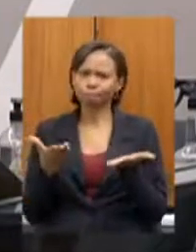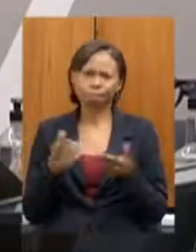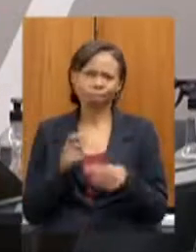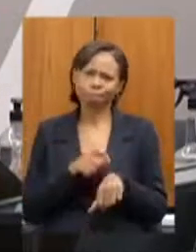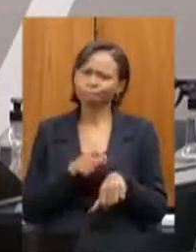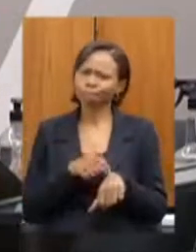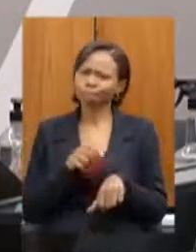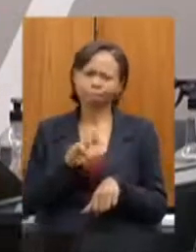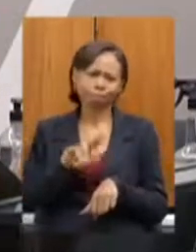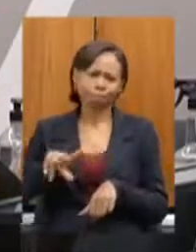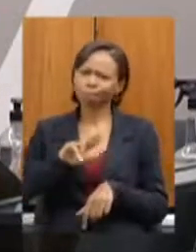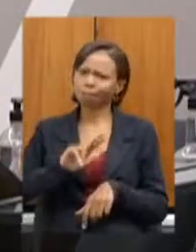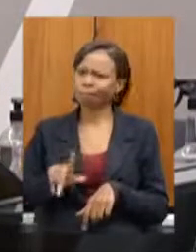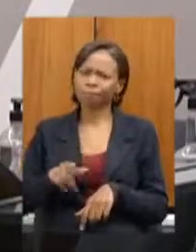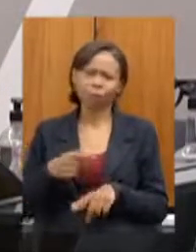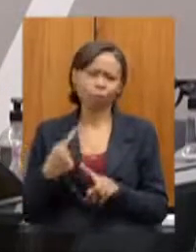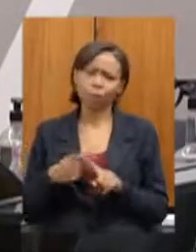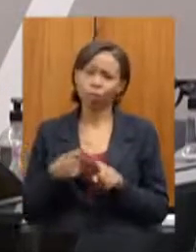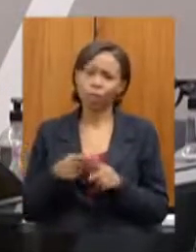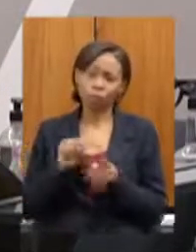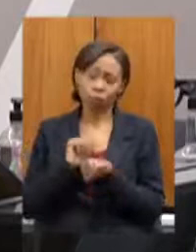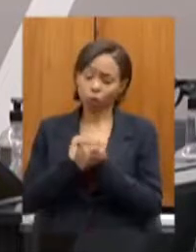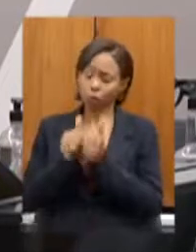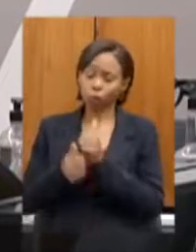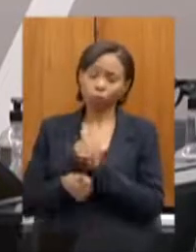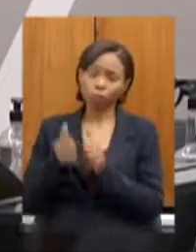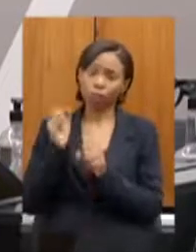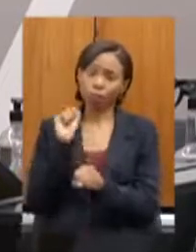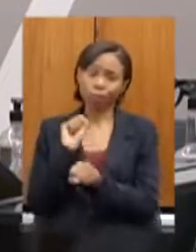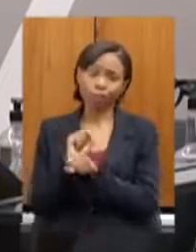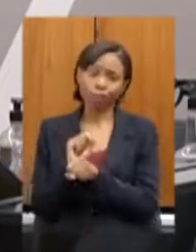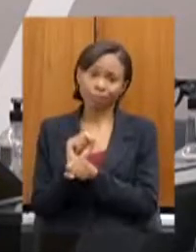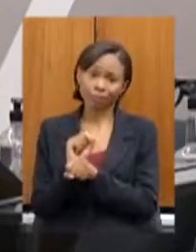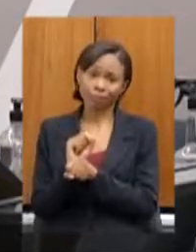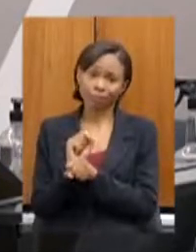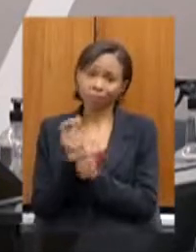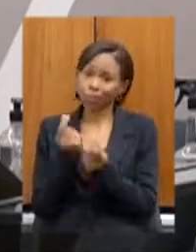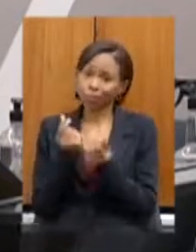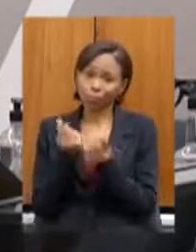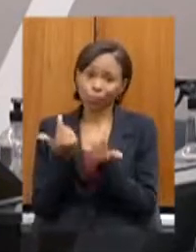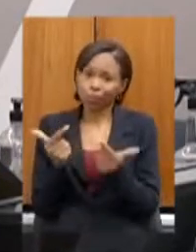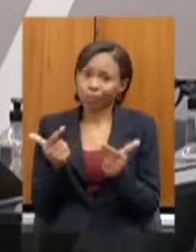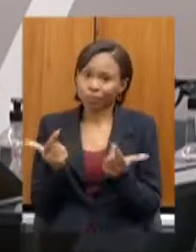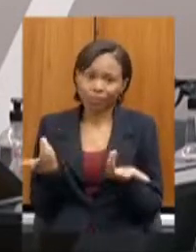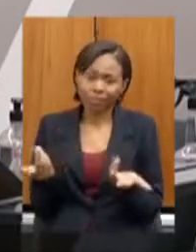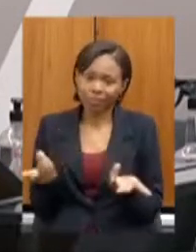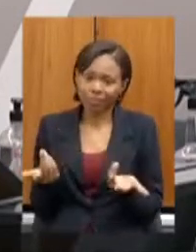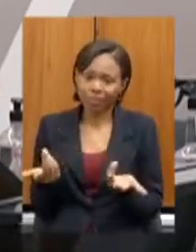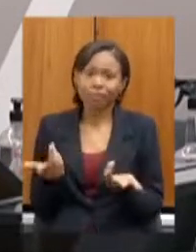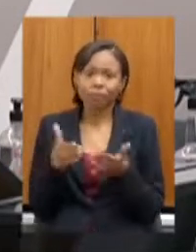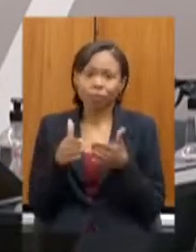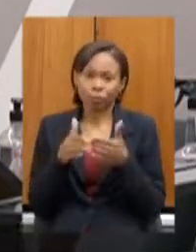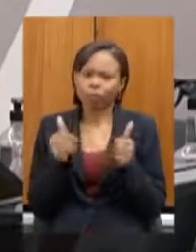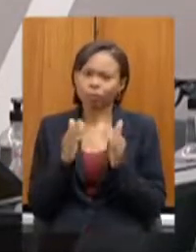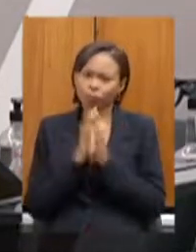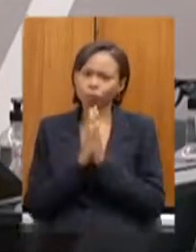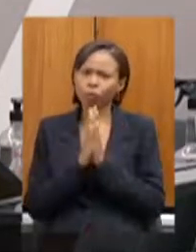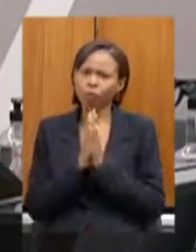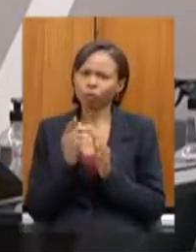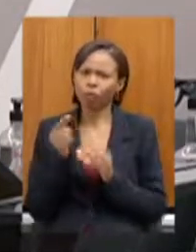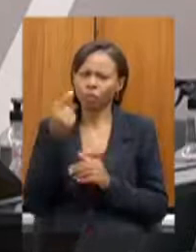as federações não tem recurso nenhum então eu vou pedir fazer esse apelo e gostaria que vossa excelência